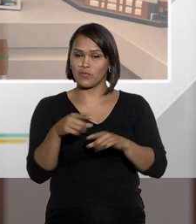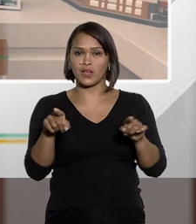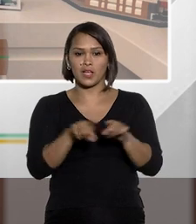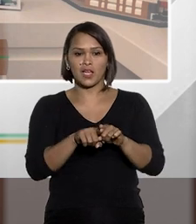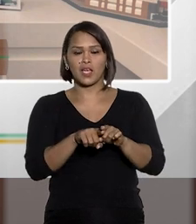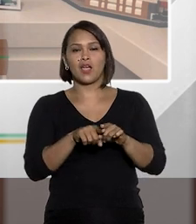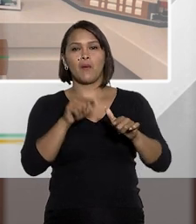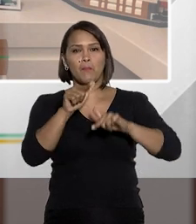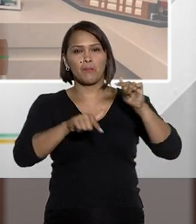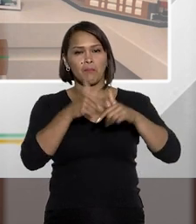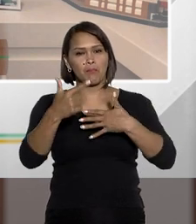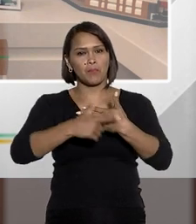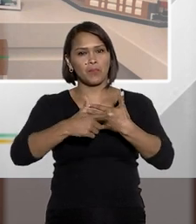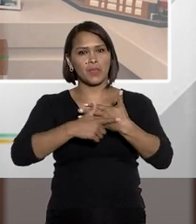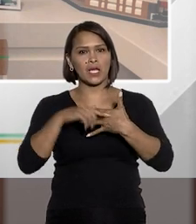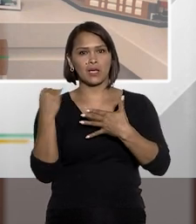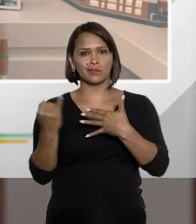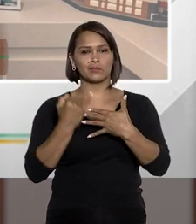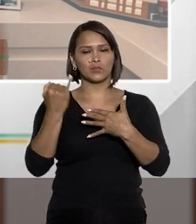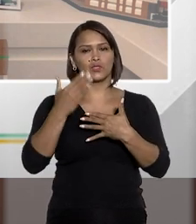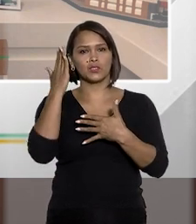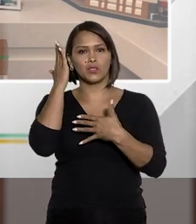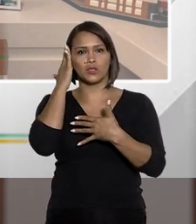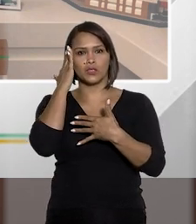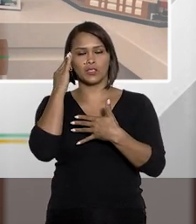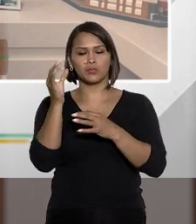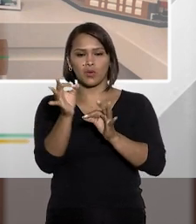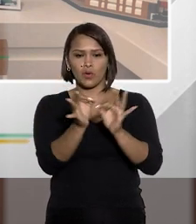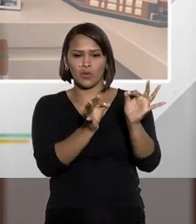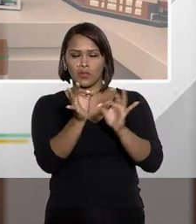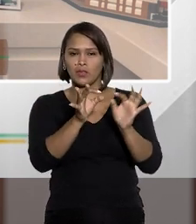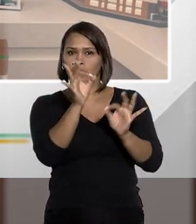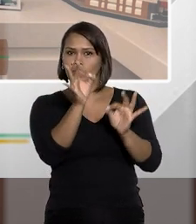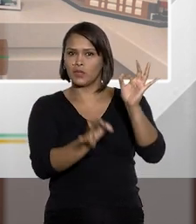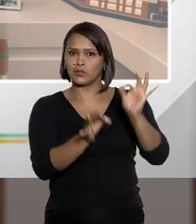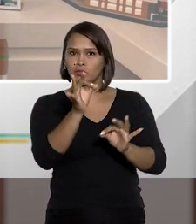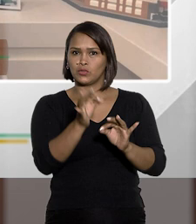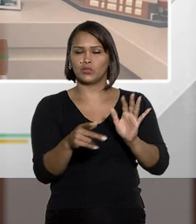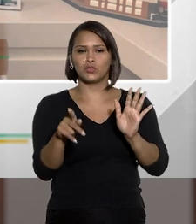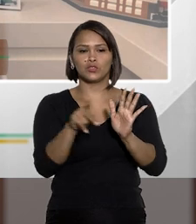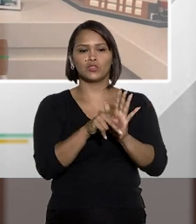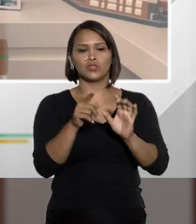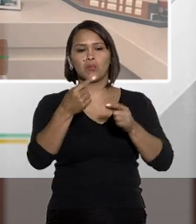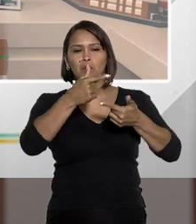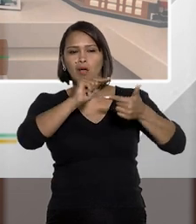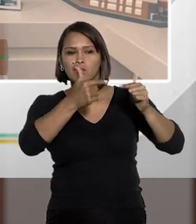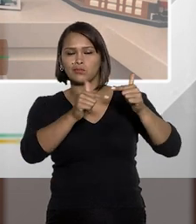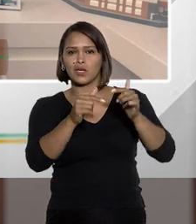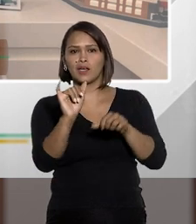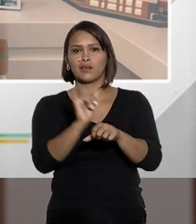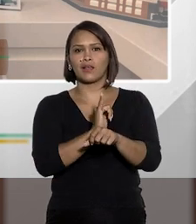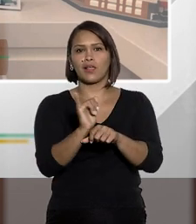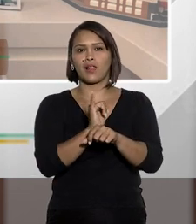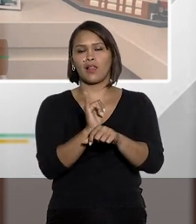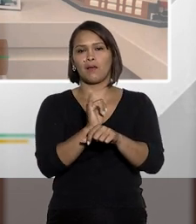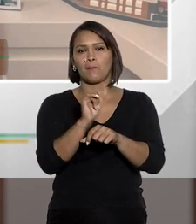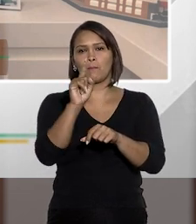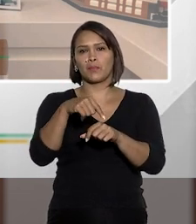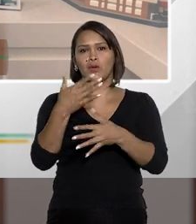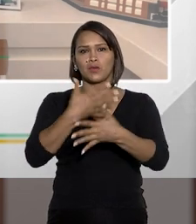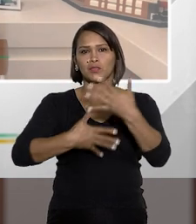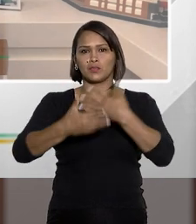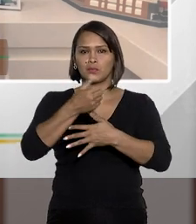STJ exerce um papel fundamental na compreensão do ordenamento jurídico quando elabora suas súmulas.